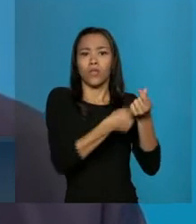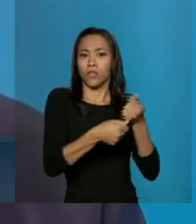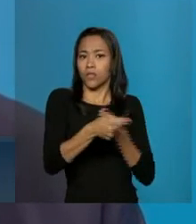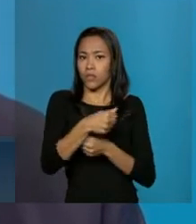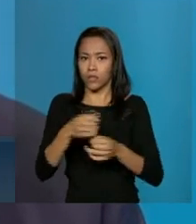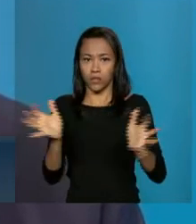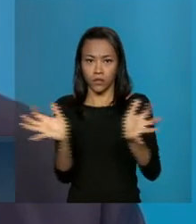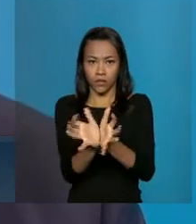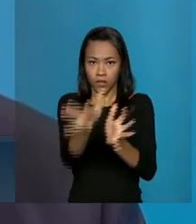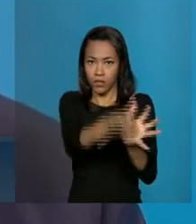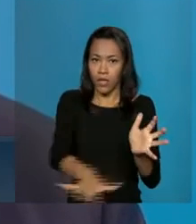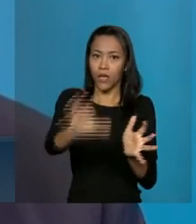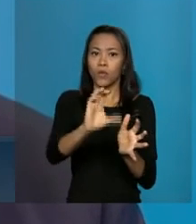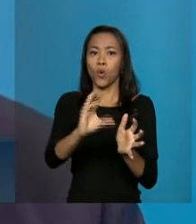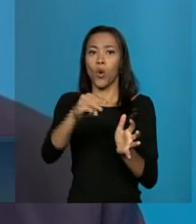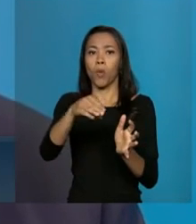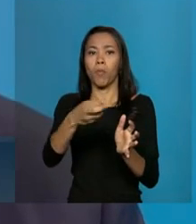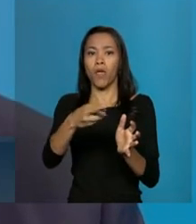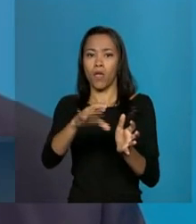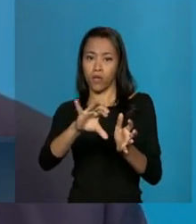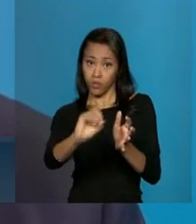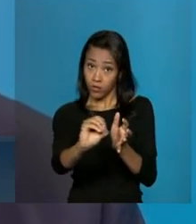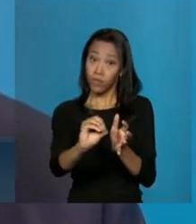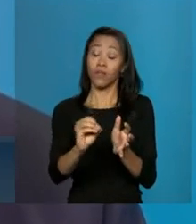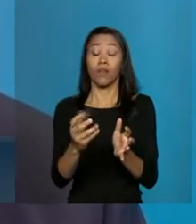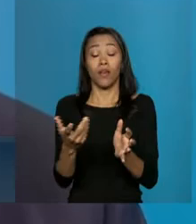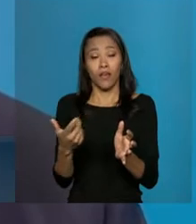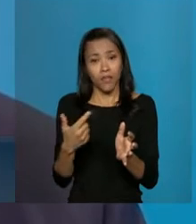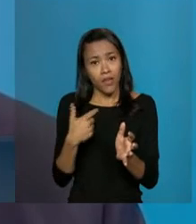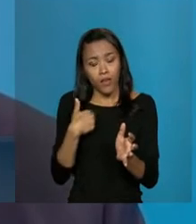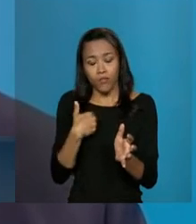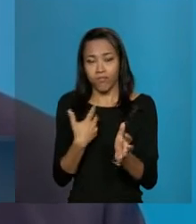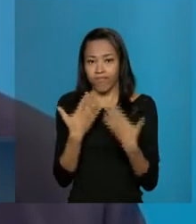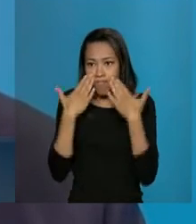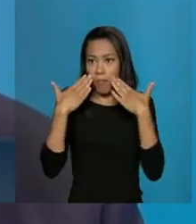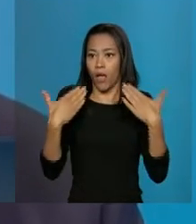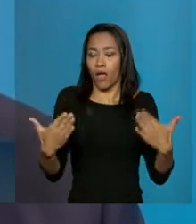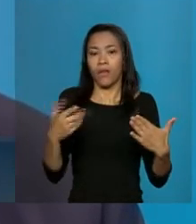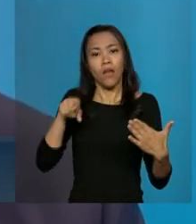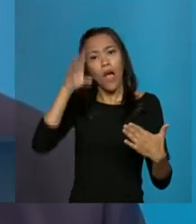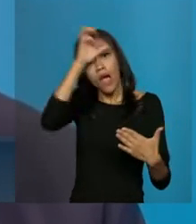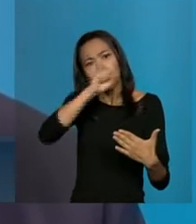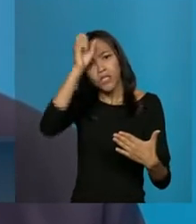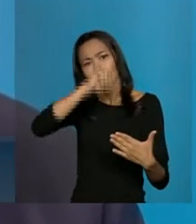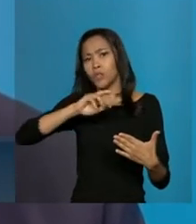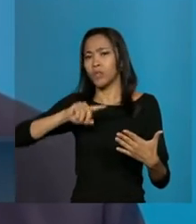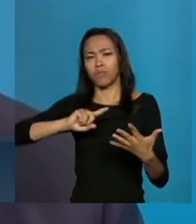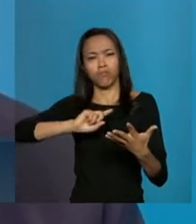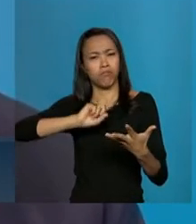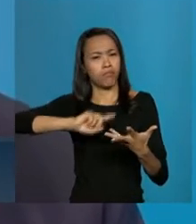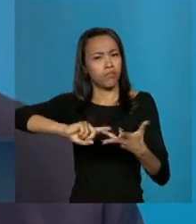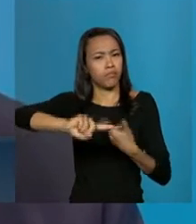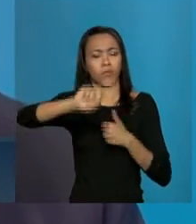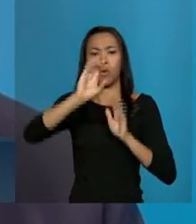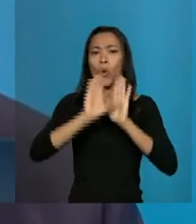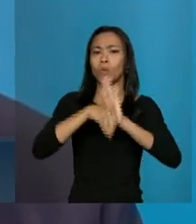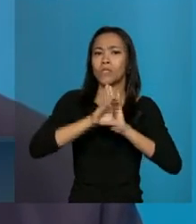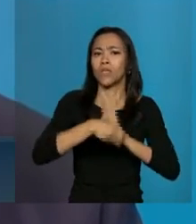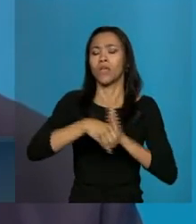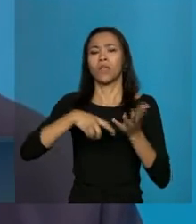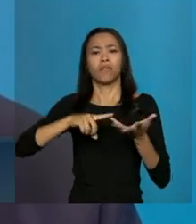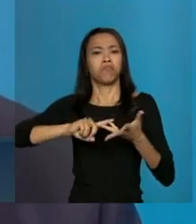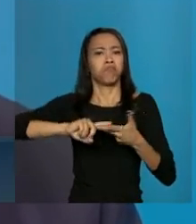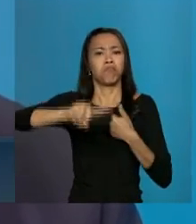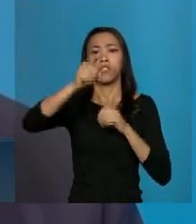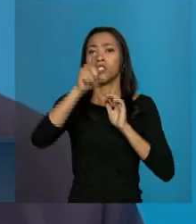lembrava de coisas que foram... as quais eu fui exposto no Rio Branco. Conceitos fundamentais de Direito